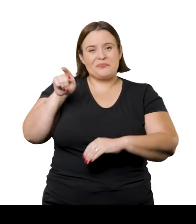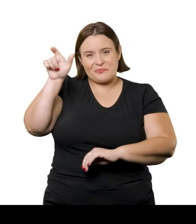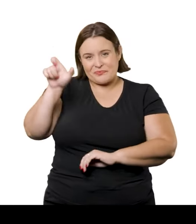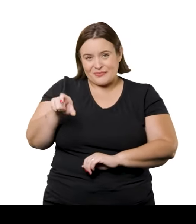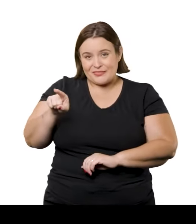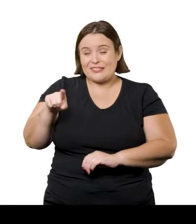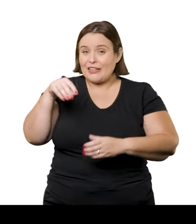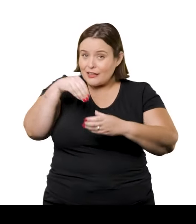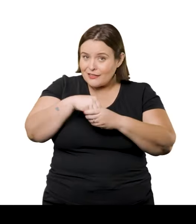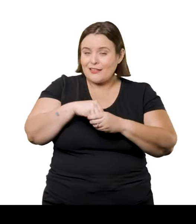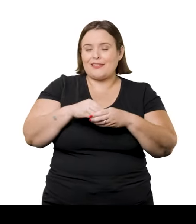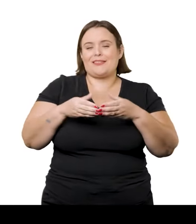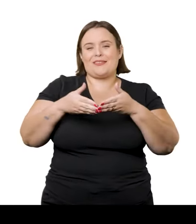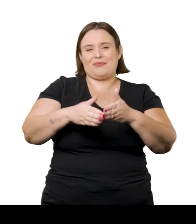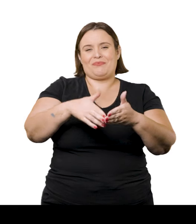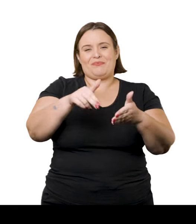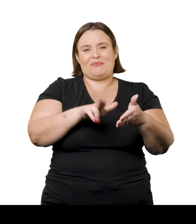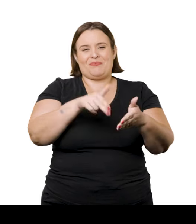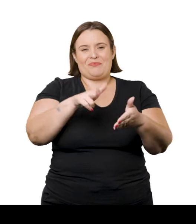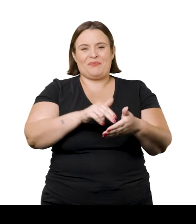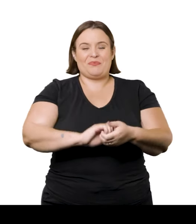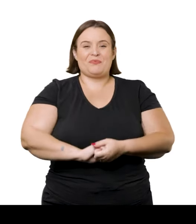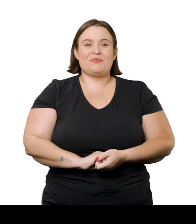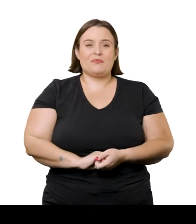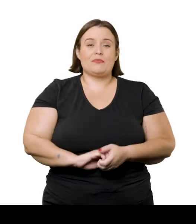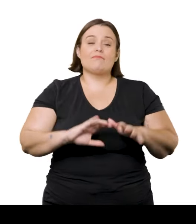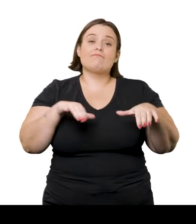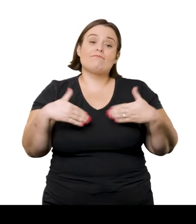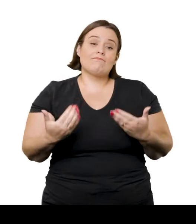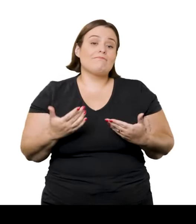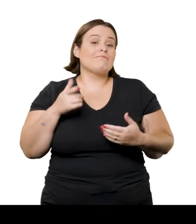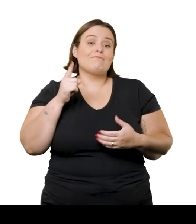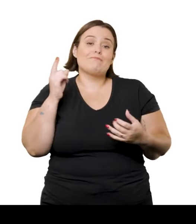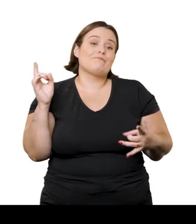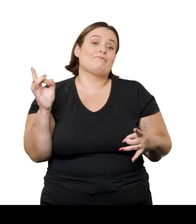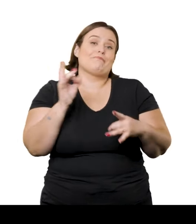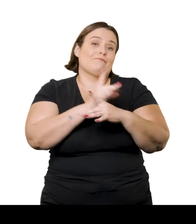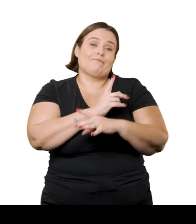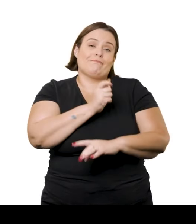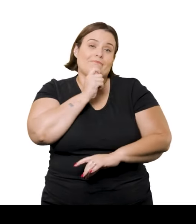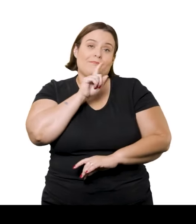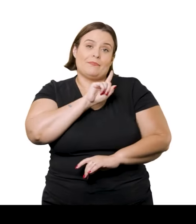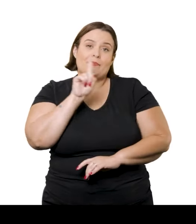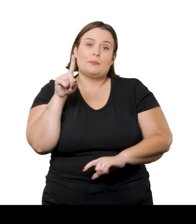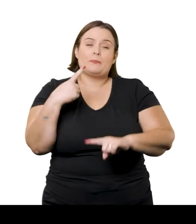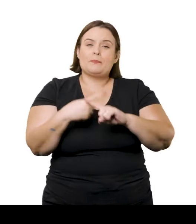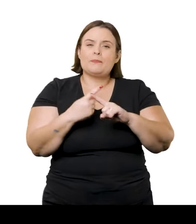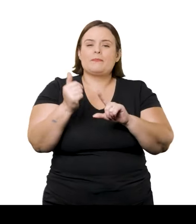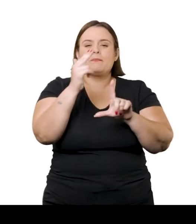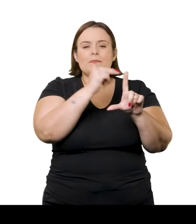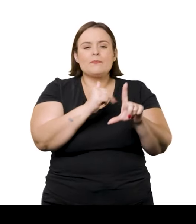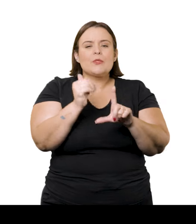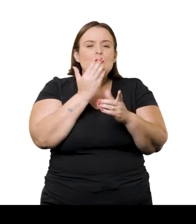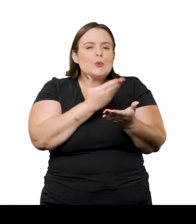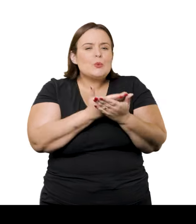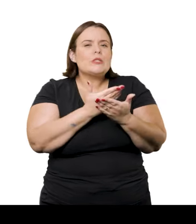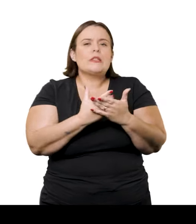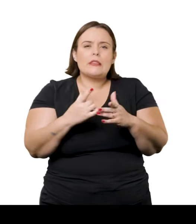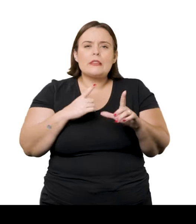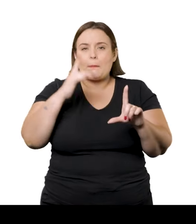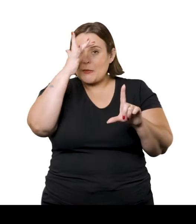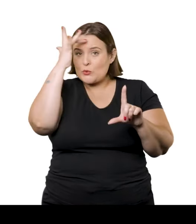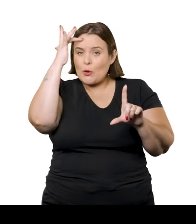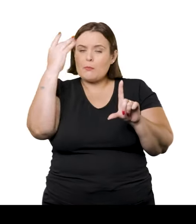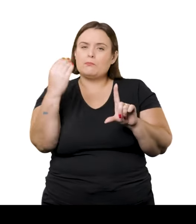executadas pelo artista em seu ateliê. Essa pintura possivelmente ficou inacabada, pois há alguns desenhos de estudo para o